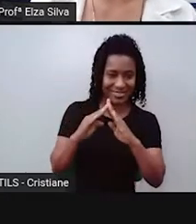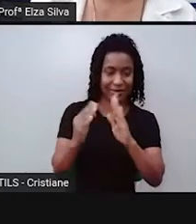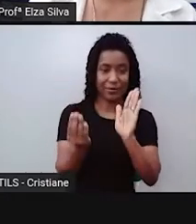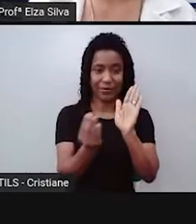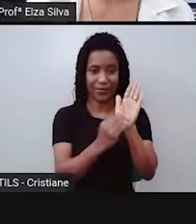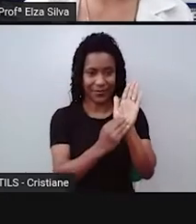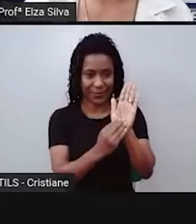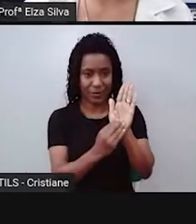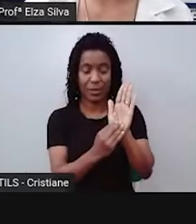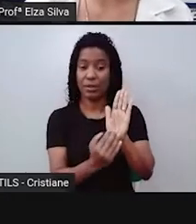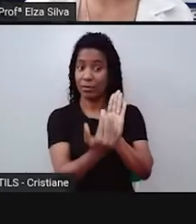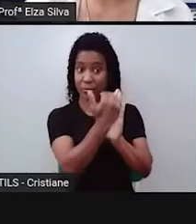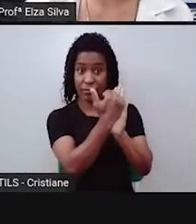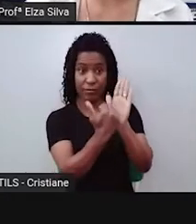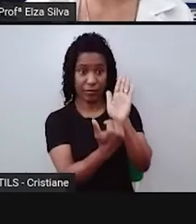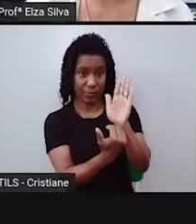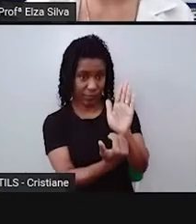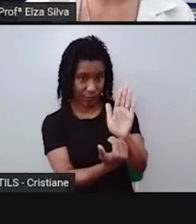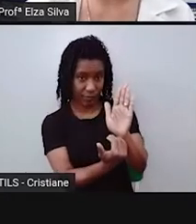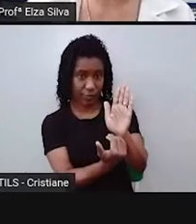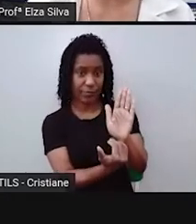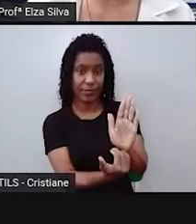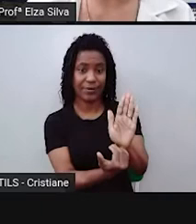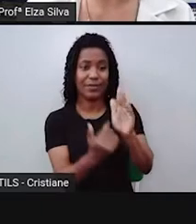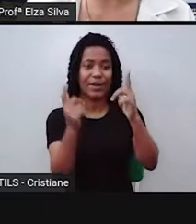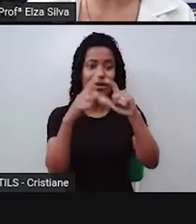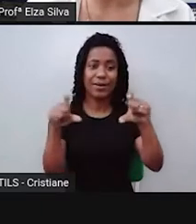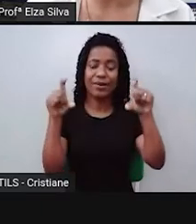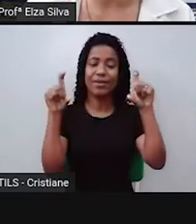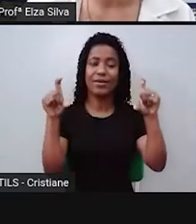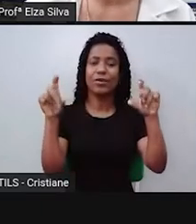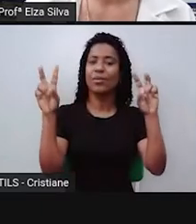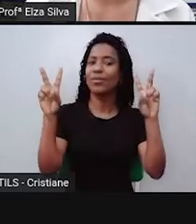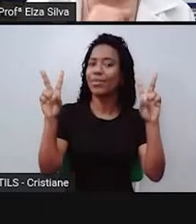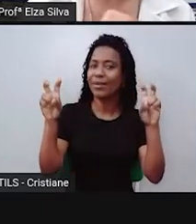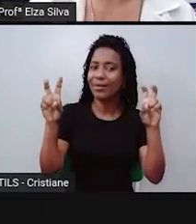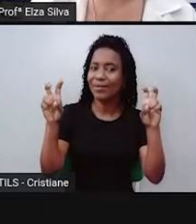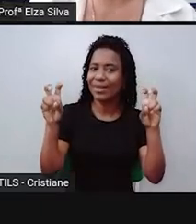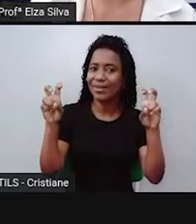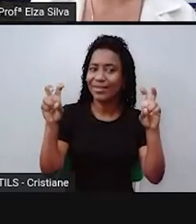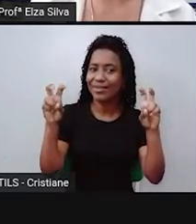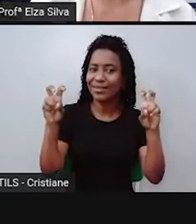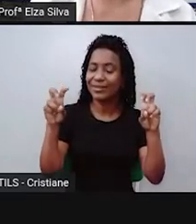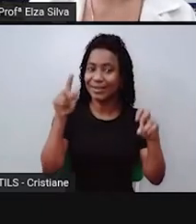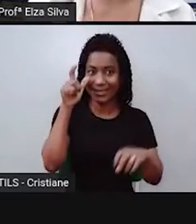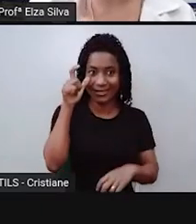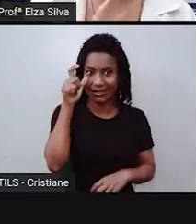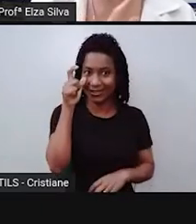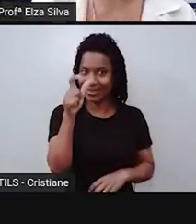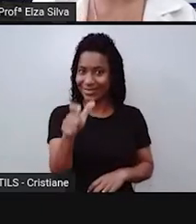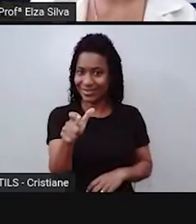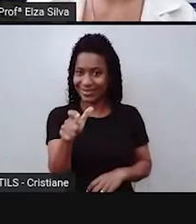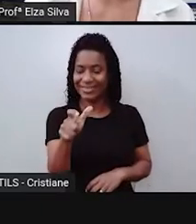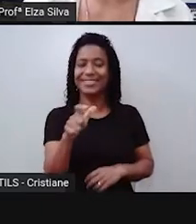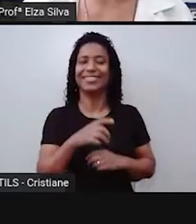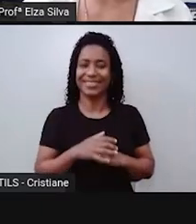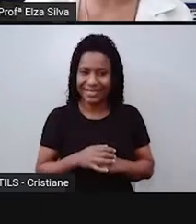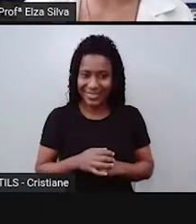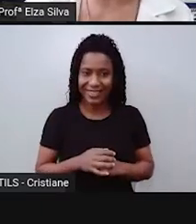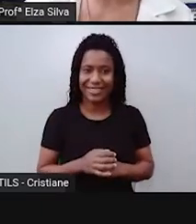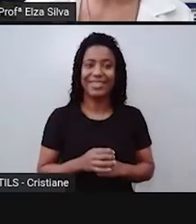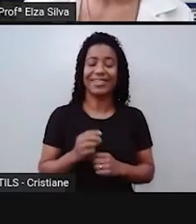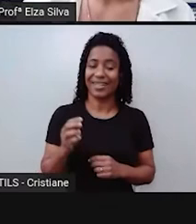Abaixo do cabeçalho, vamos colocar o tema. Tema muito interessante, os memes na